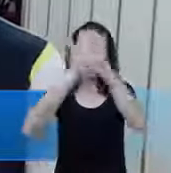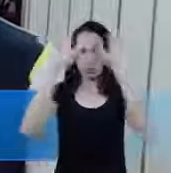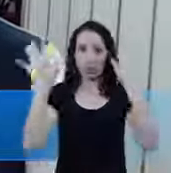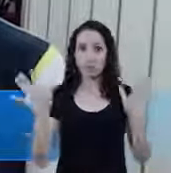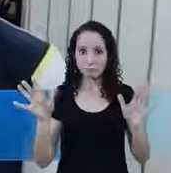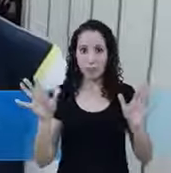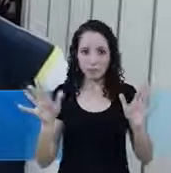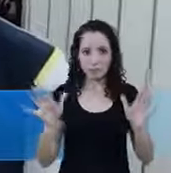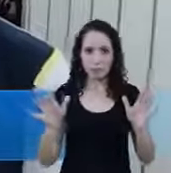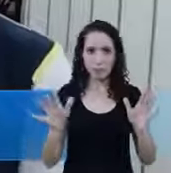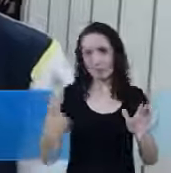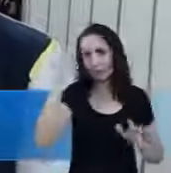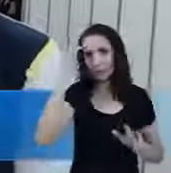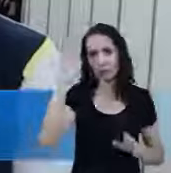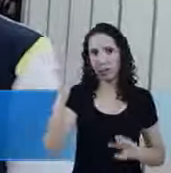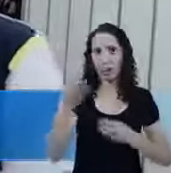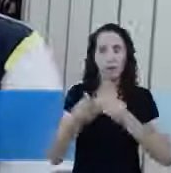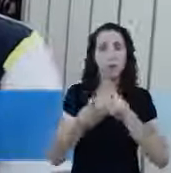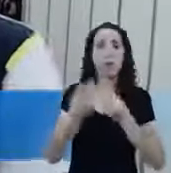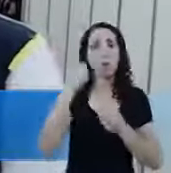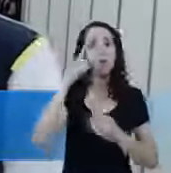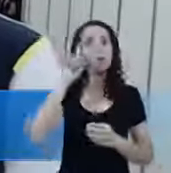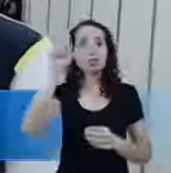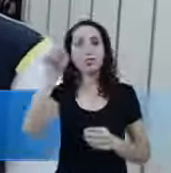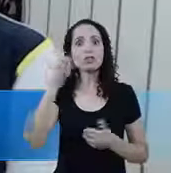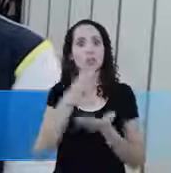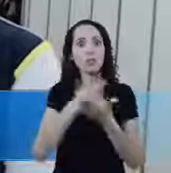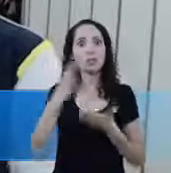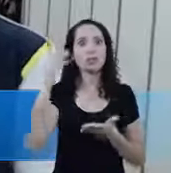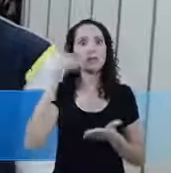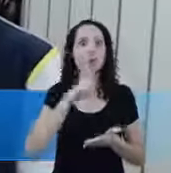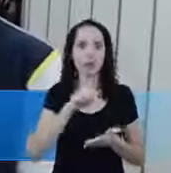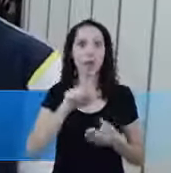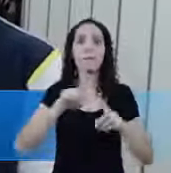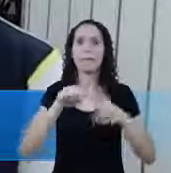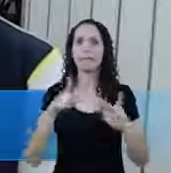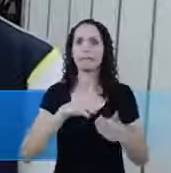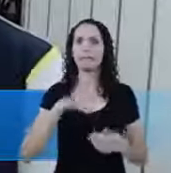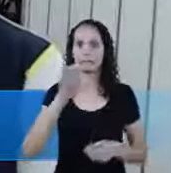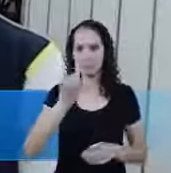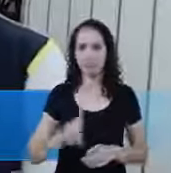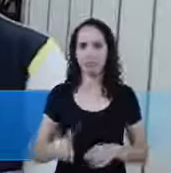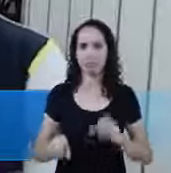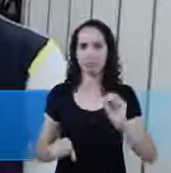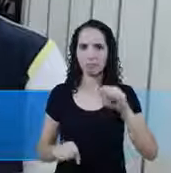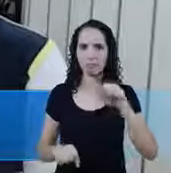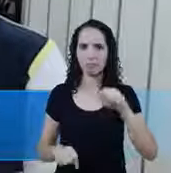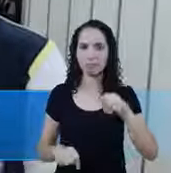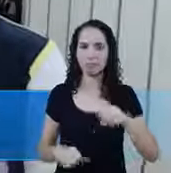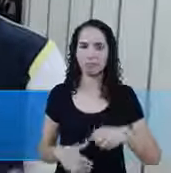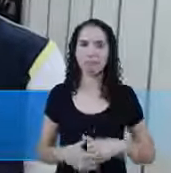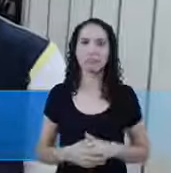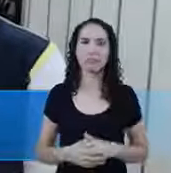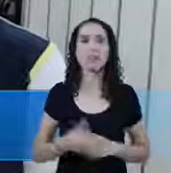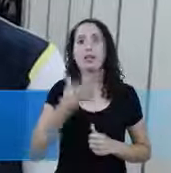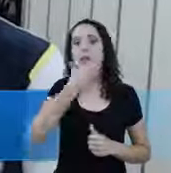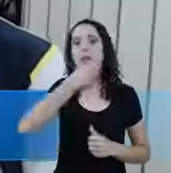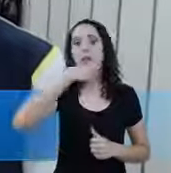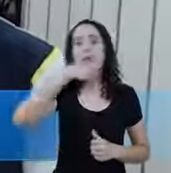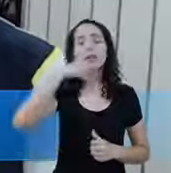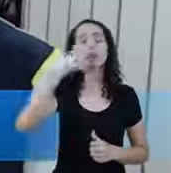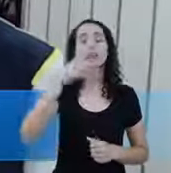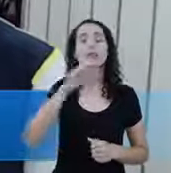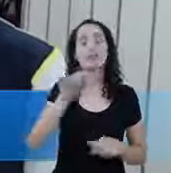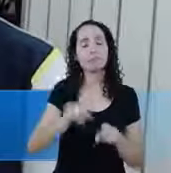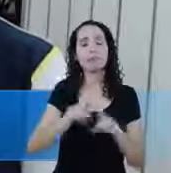Não sabemos exatamente a data De recebimento disso Mas vão ter direito E os pais As